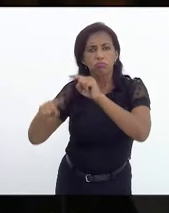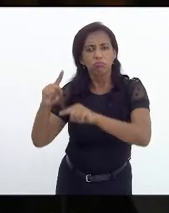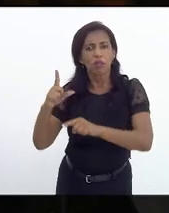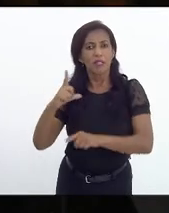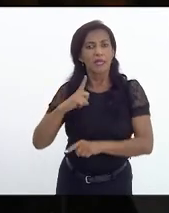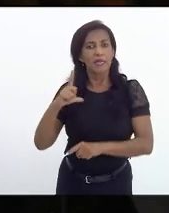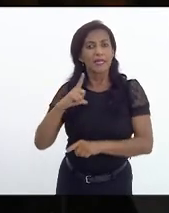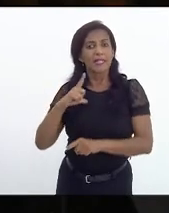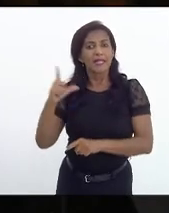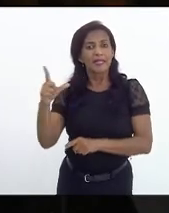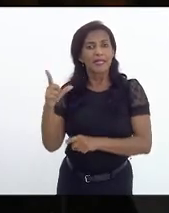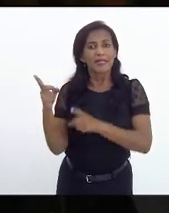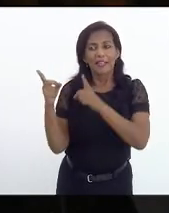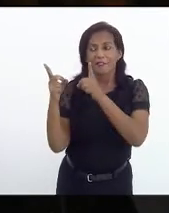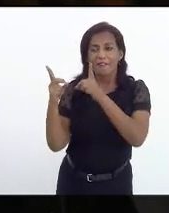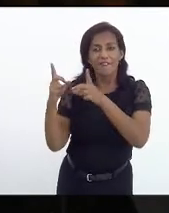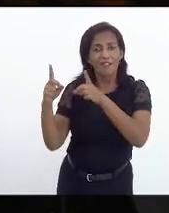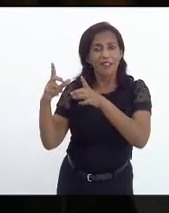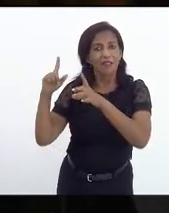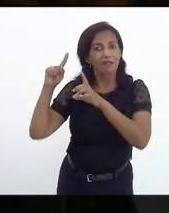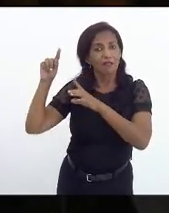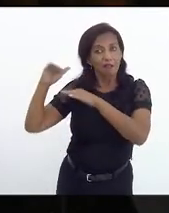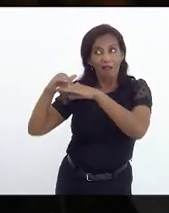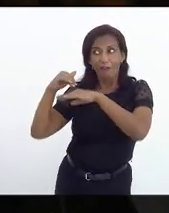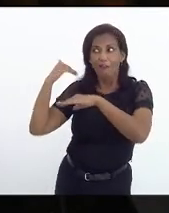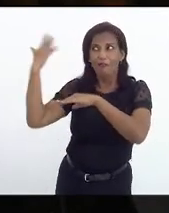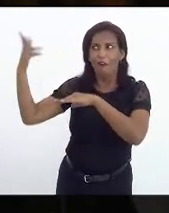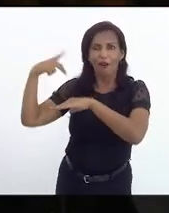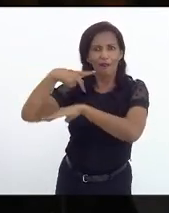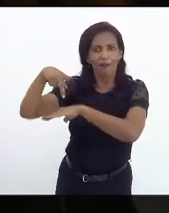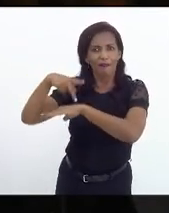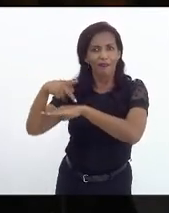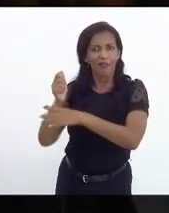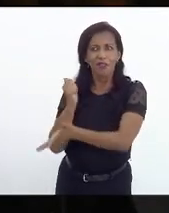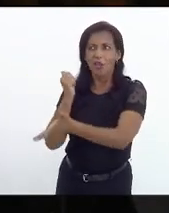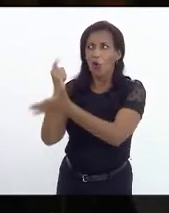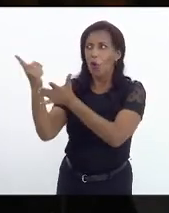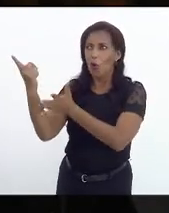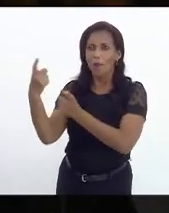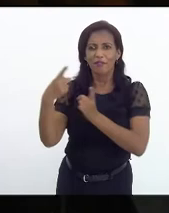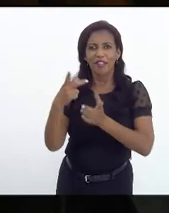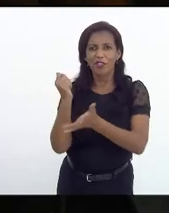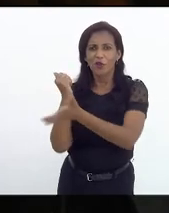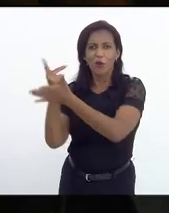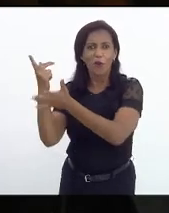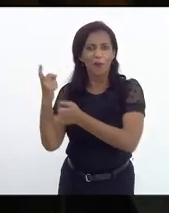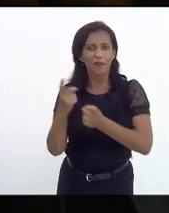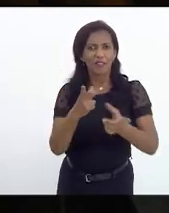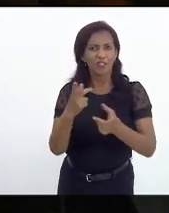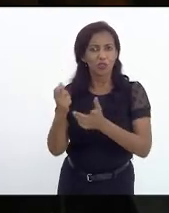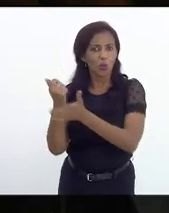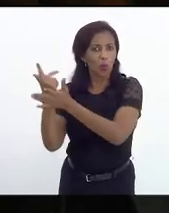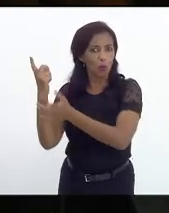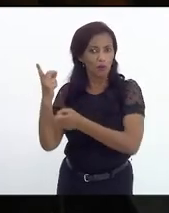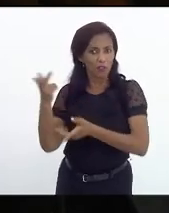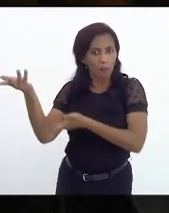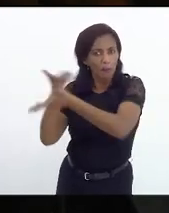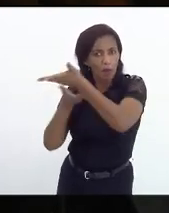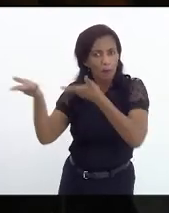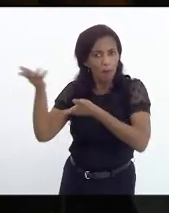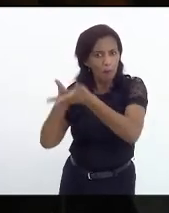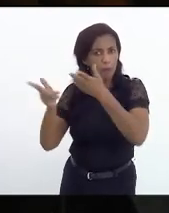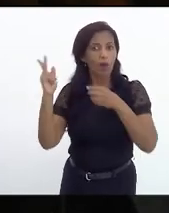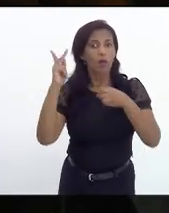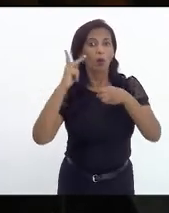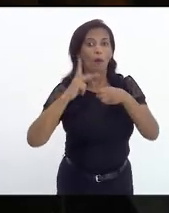cotação no mercado internacional e você compra e vende para o mercado internacional, como é o petróleo.